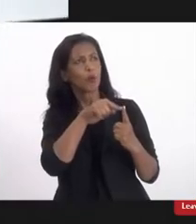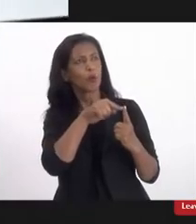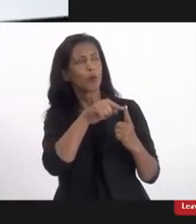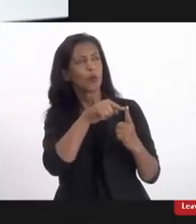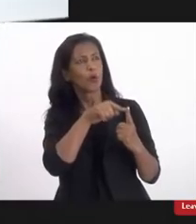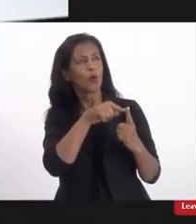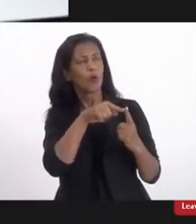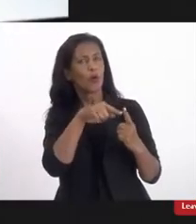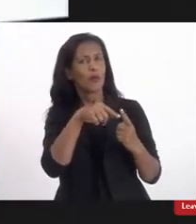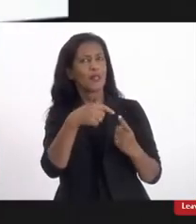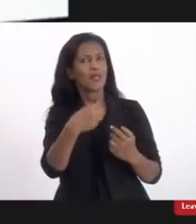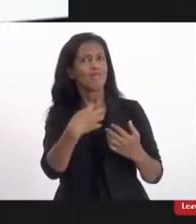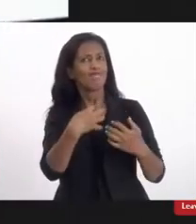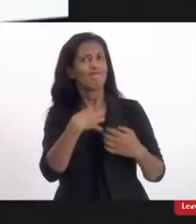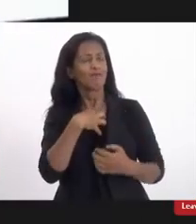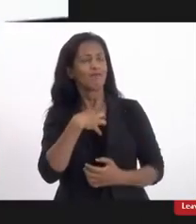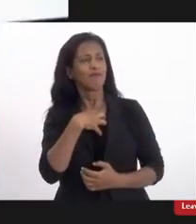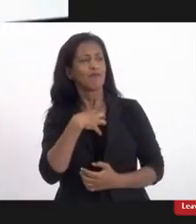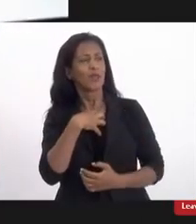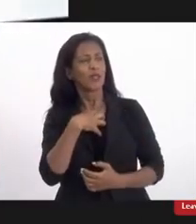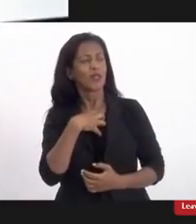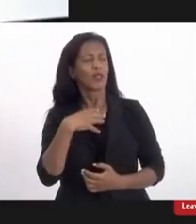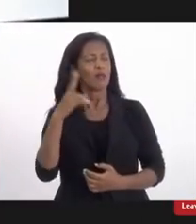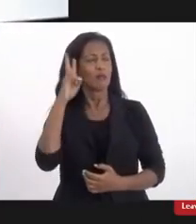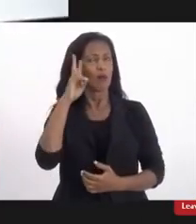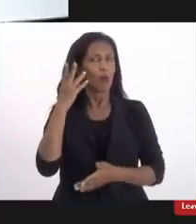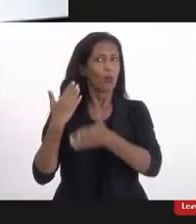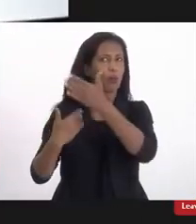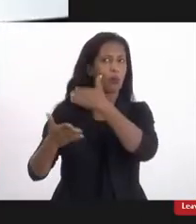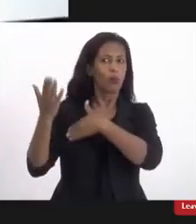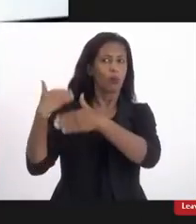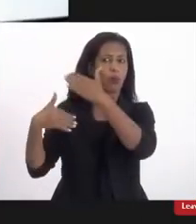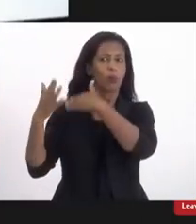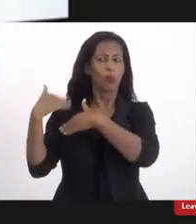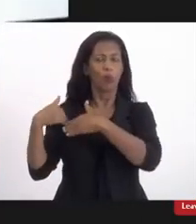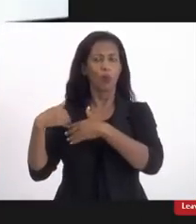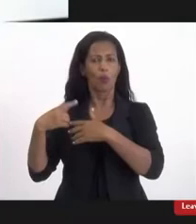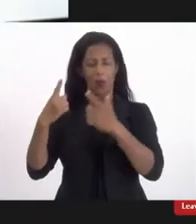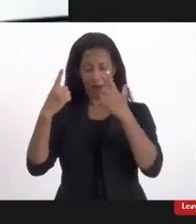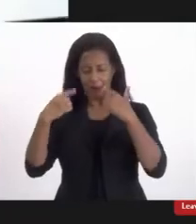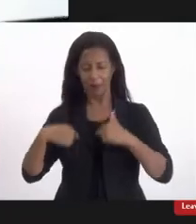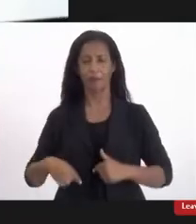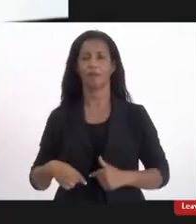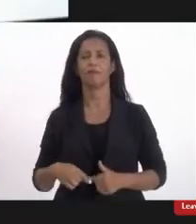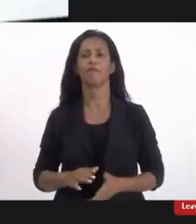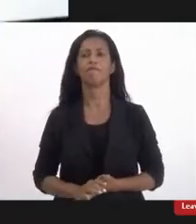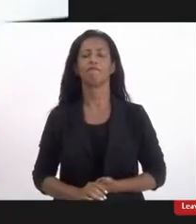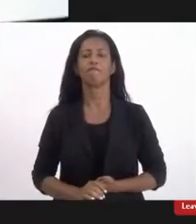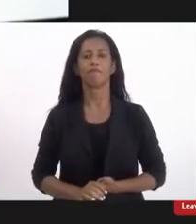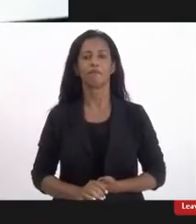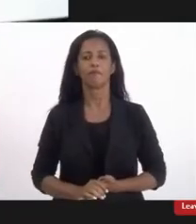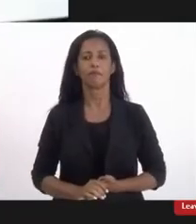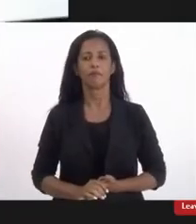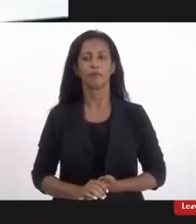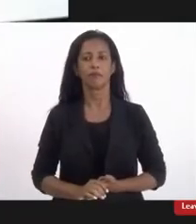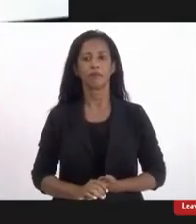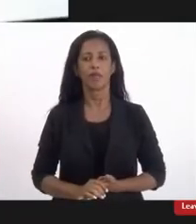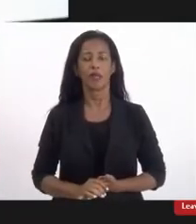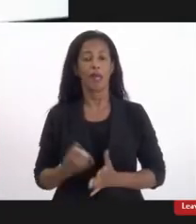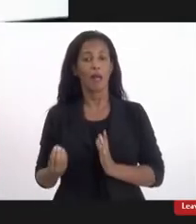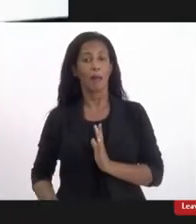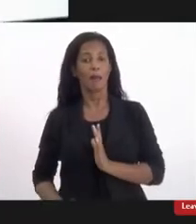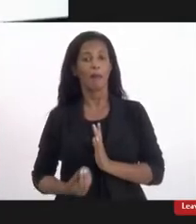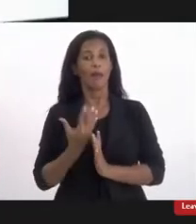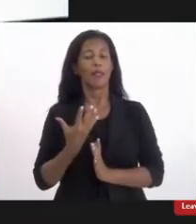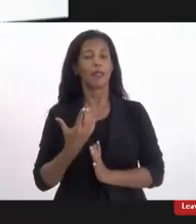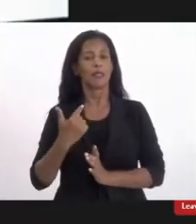realmente o início quando eu comecei quando eu recebi meu diagnóstico eu tenho diagnóstico tardio depois de 40 por isso que o movimento que